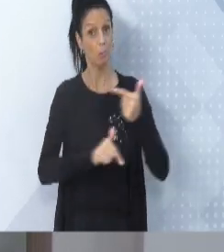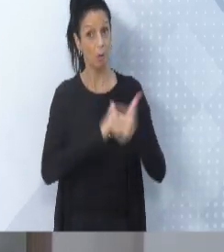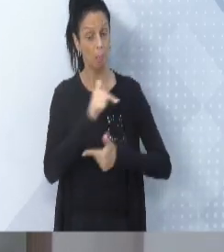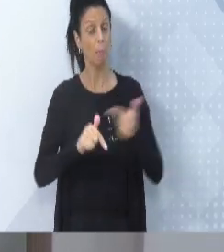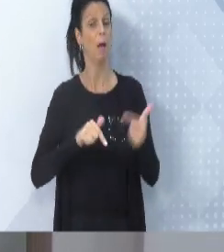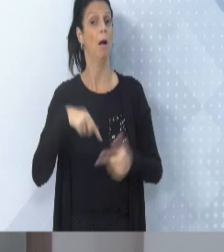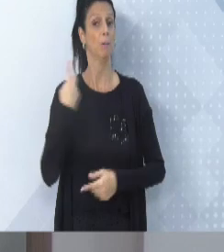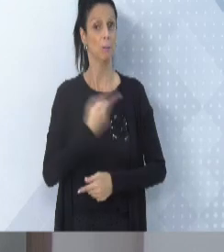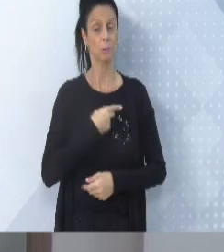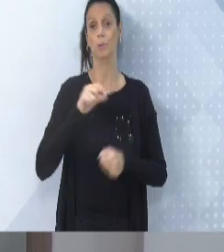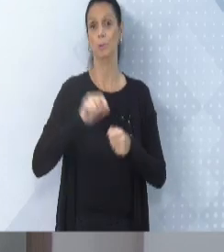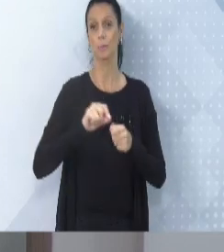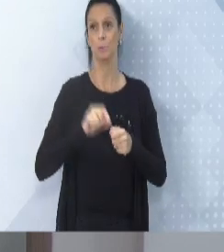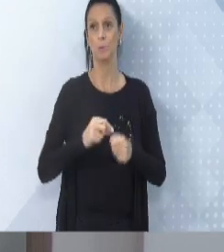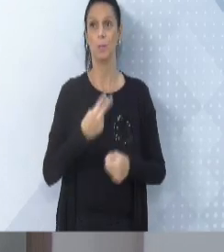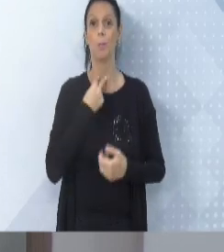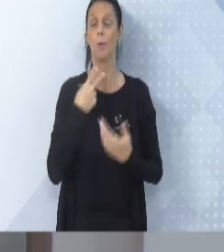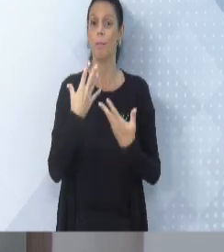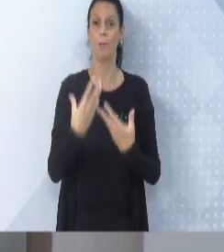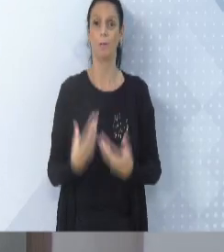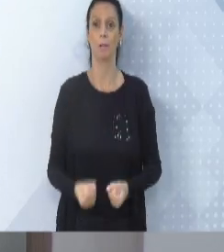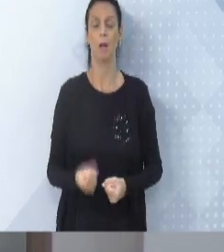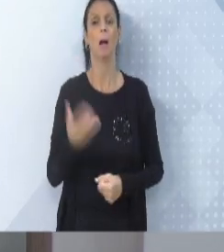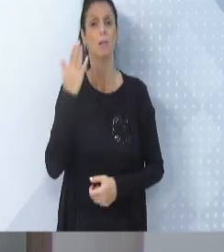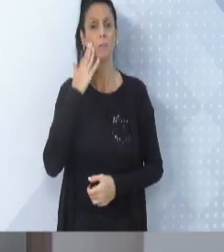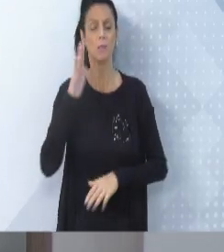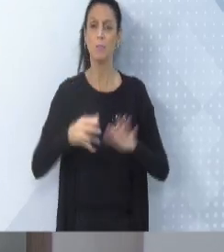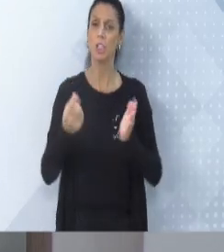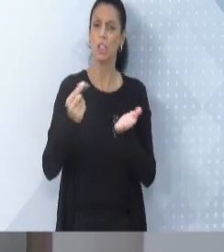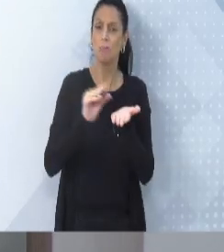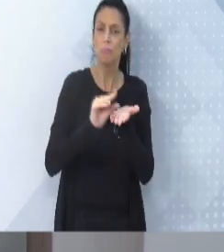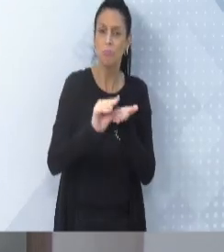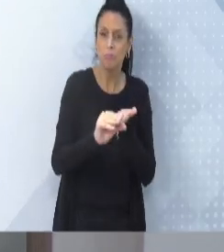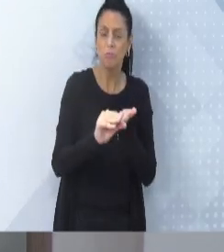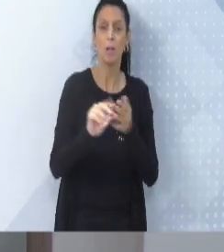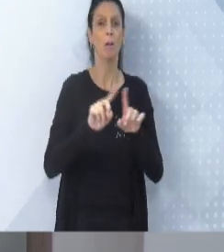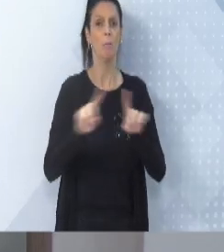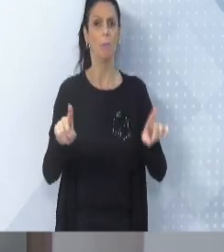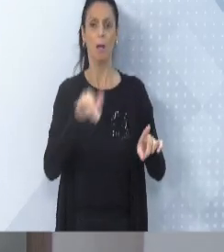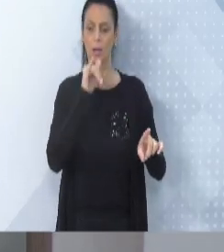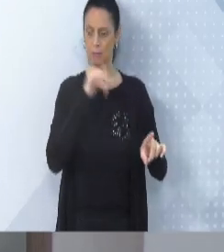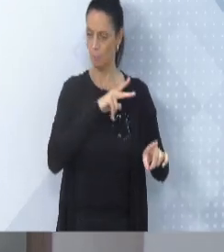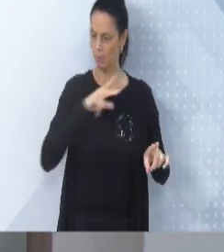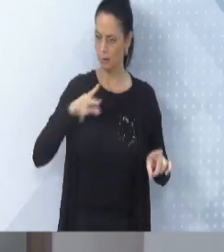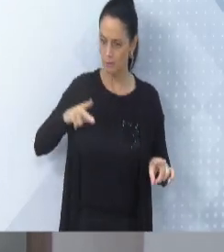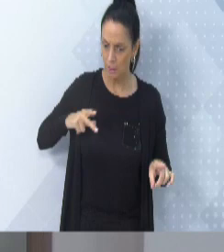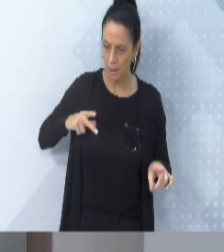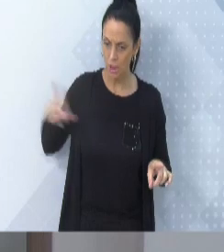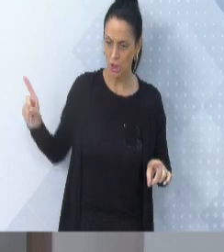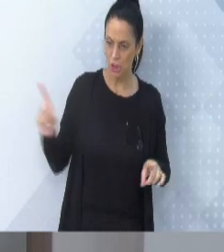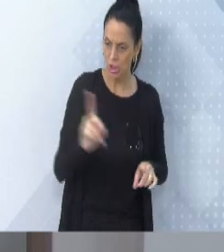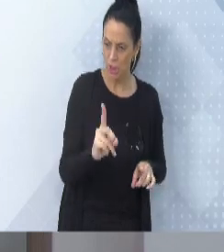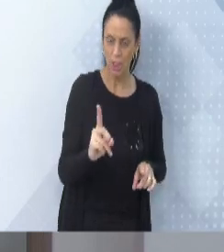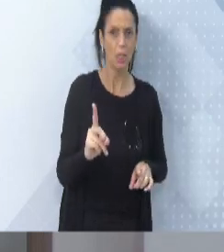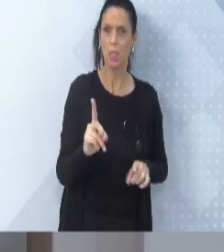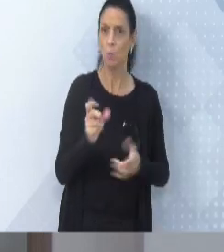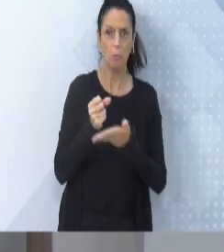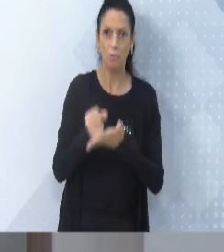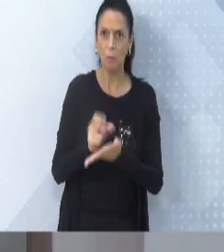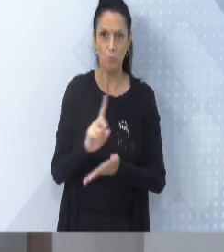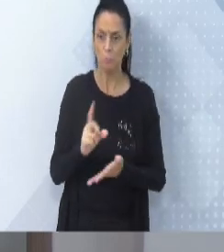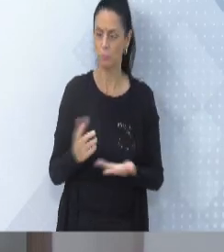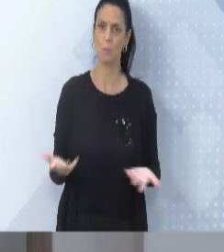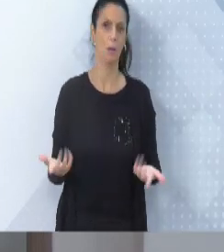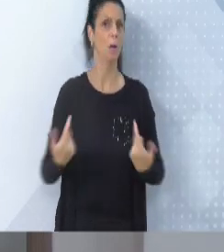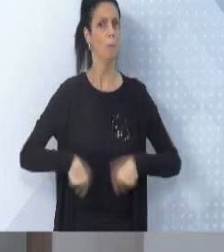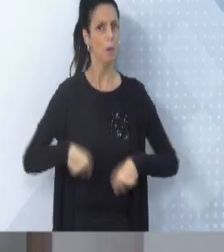eu não posso aceitar, mesmo que os recursos são escassos, de que o paciente chegue e o ambiente não esteja adequado. Eu quero que ele chegue no